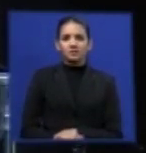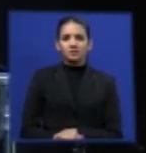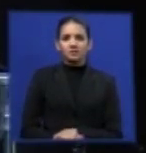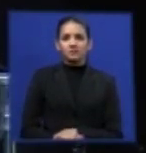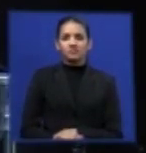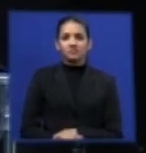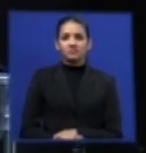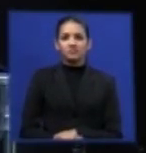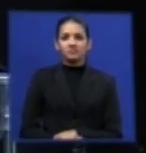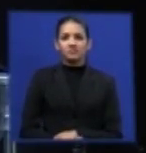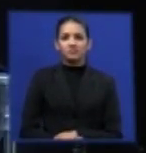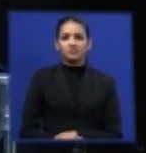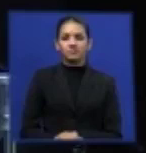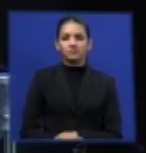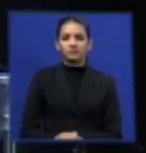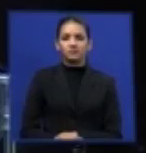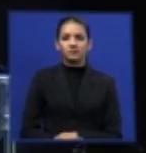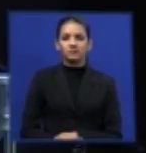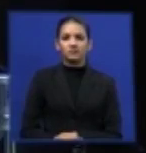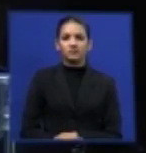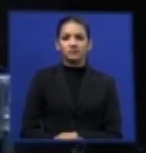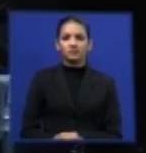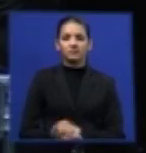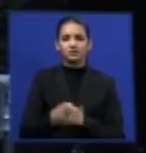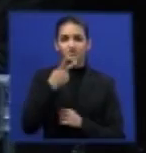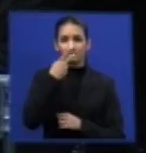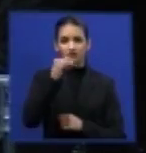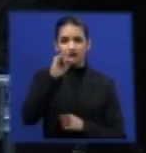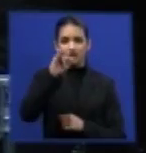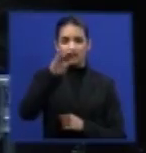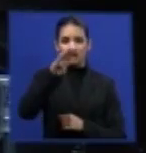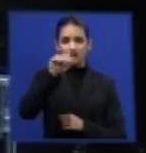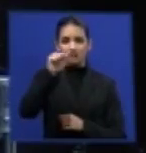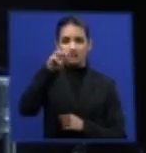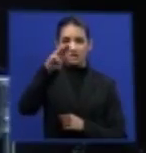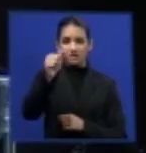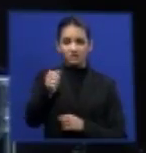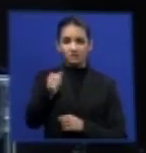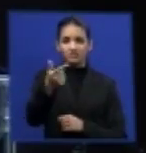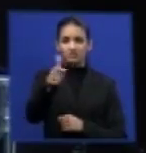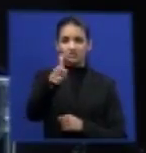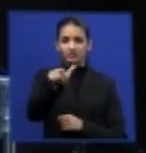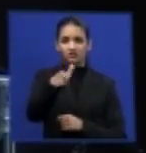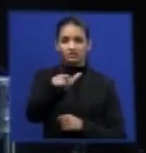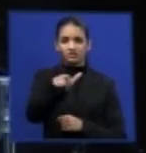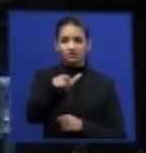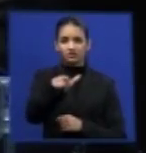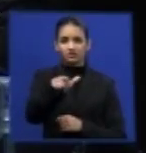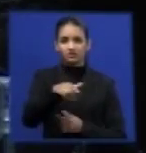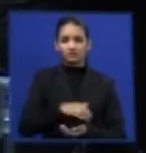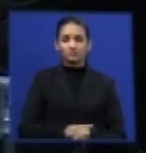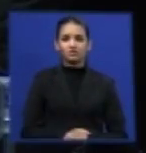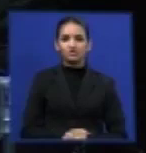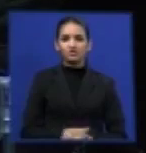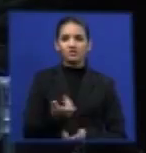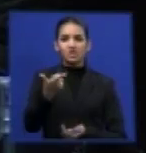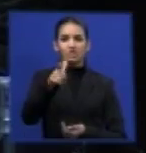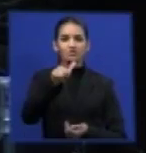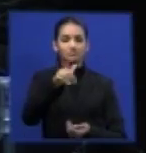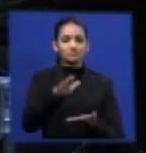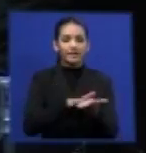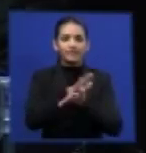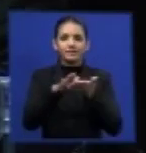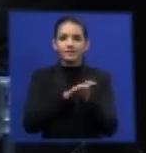eu diria o seguinte, o IBAMA não tem realmente grande controle